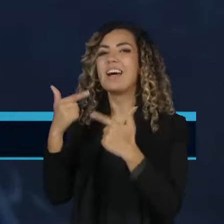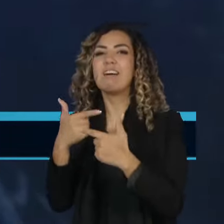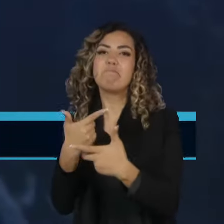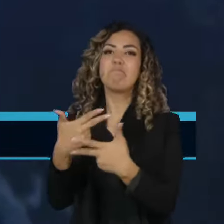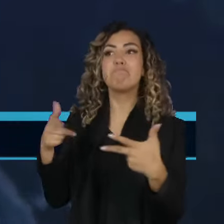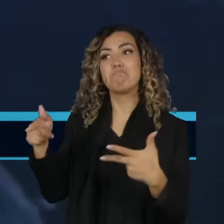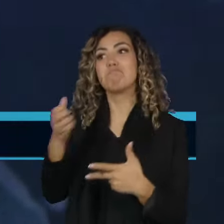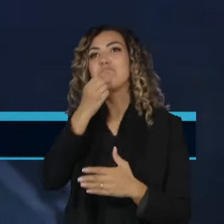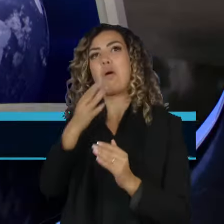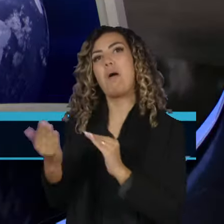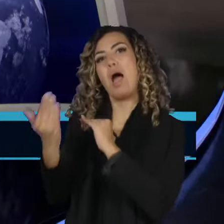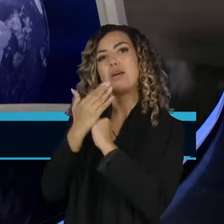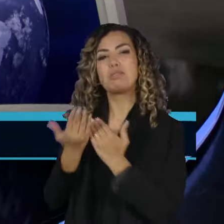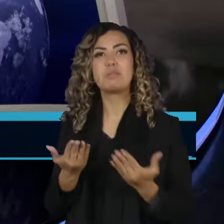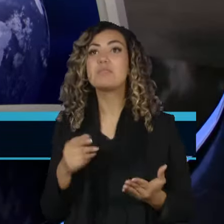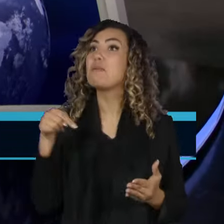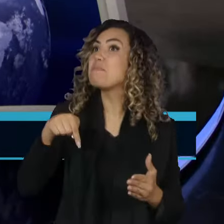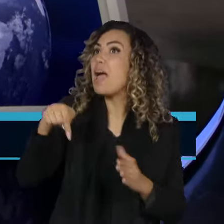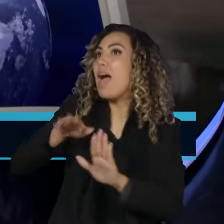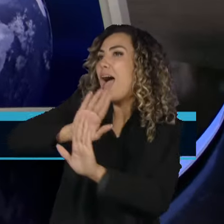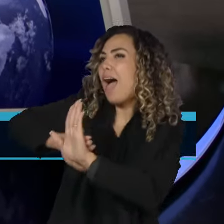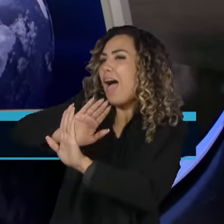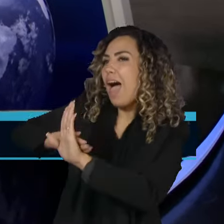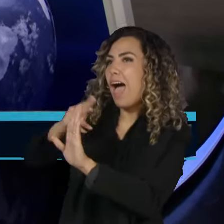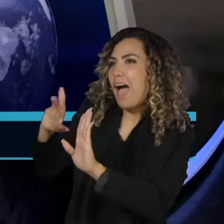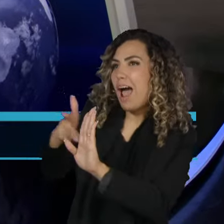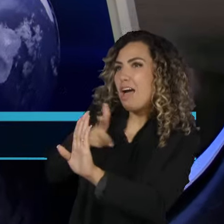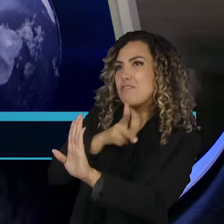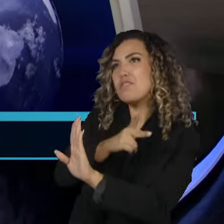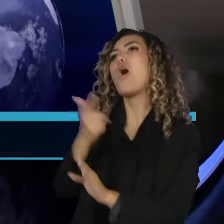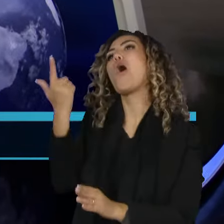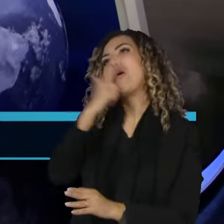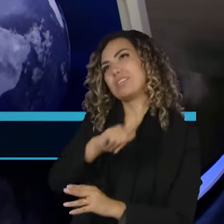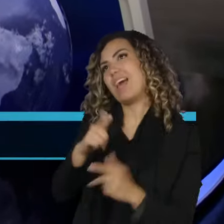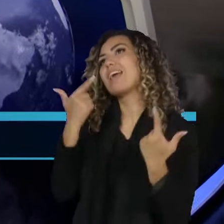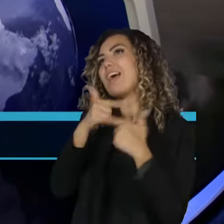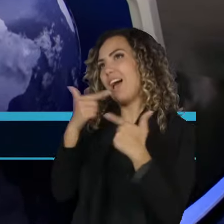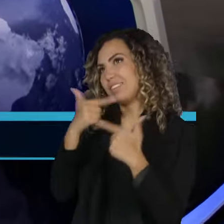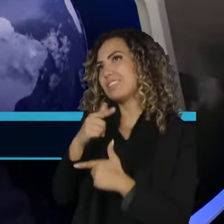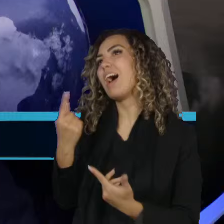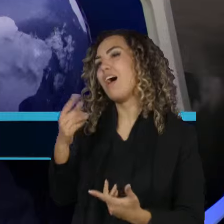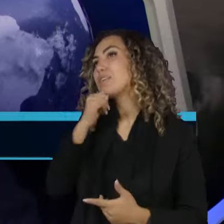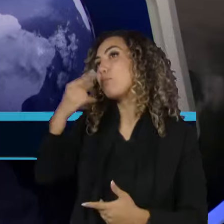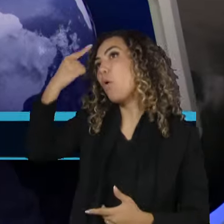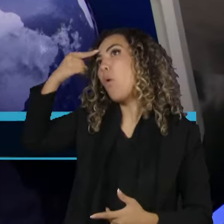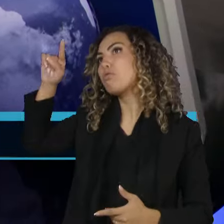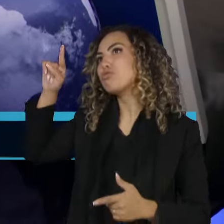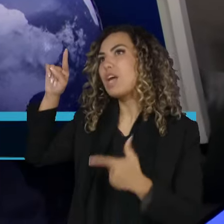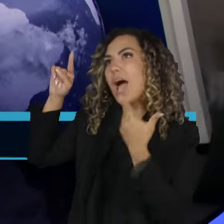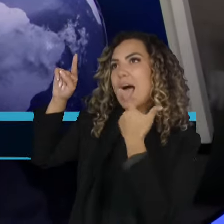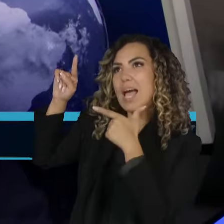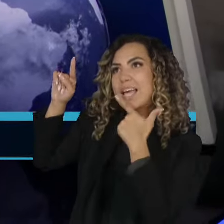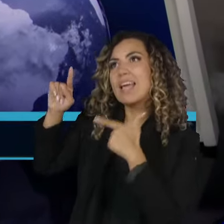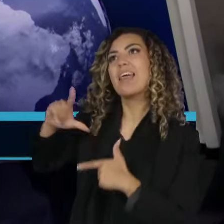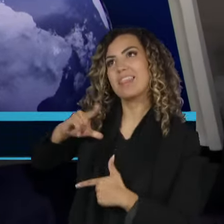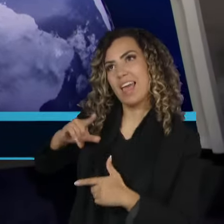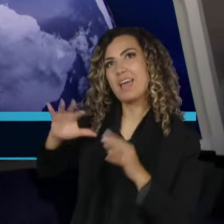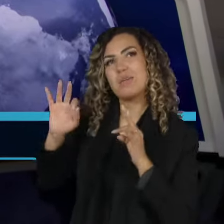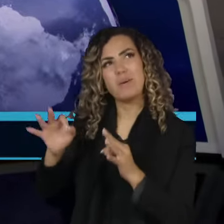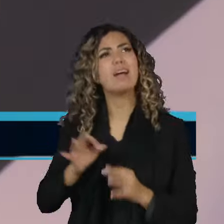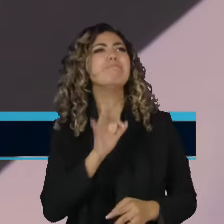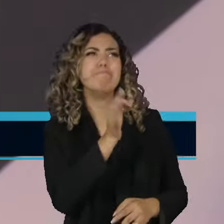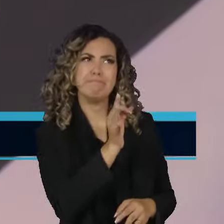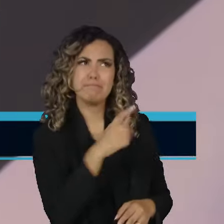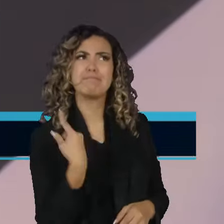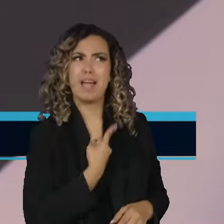consegue manter aquela média de pelo menos uma risada por dia, né, Bianca? É que a gente se diverte nos bastidores. A gente dá mais risada que isso. E